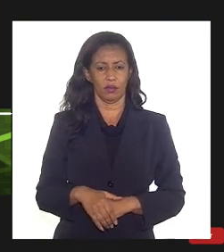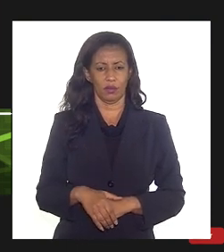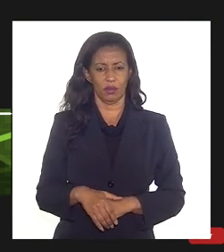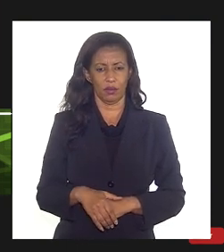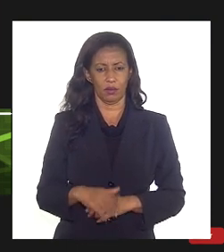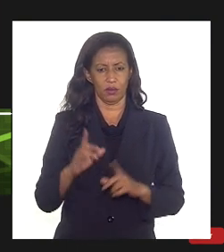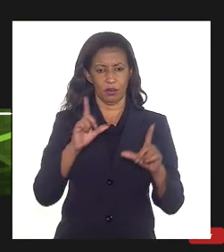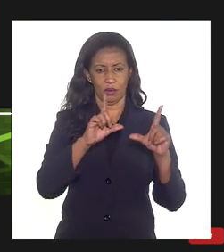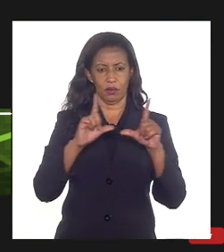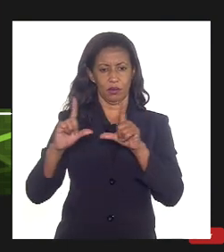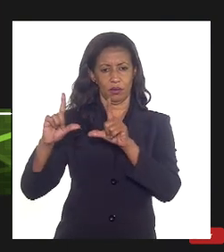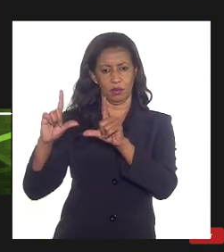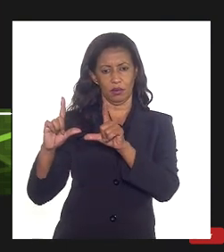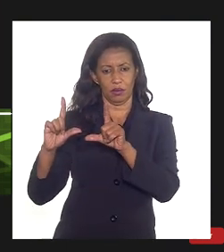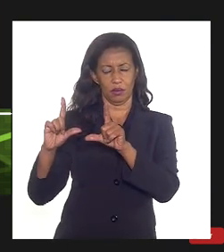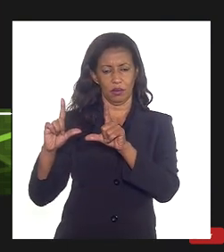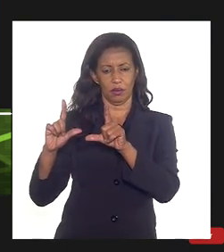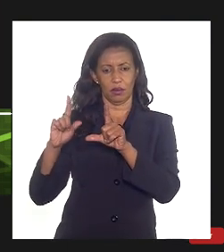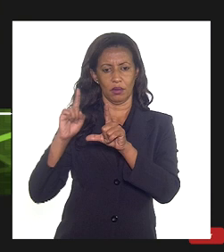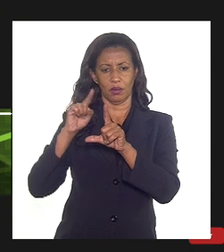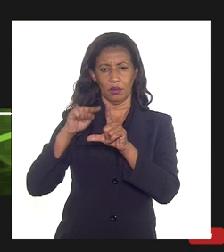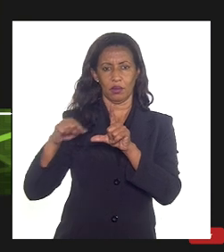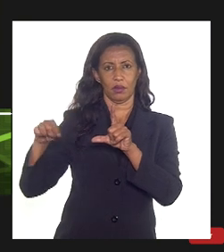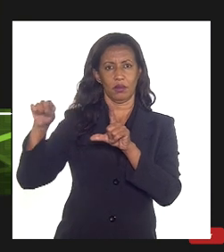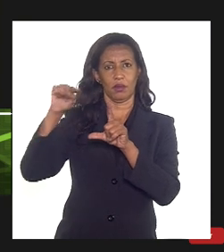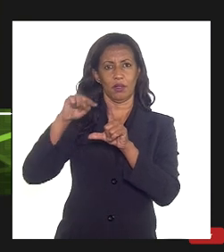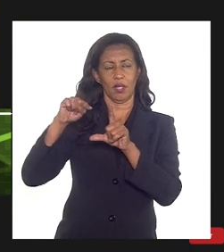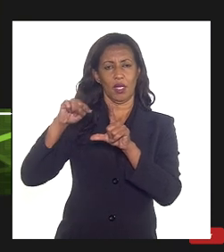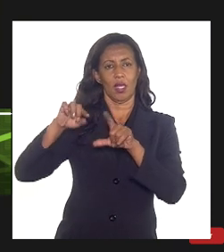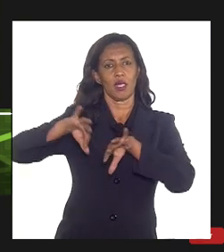é o módulo de separação de CO2 né